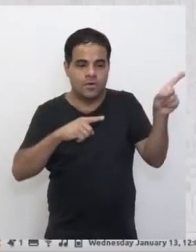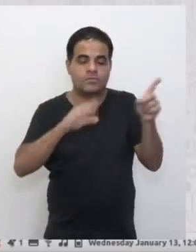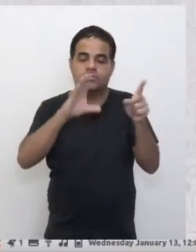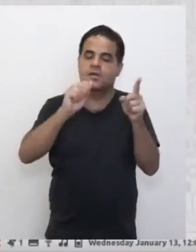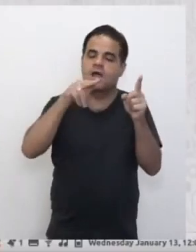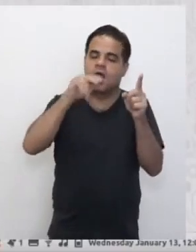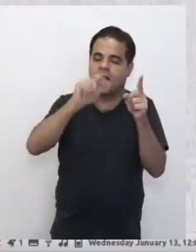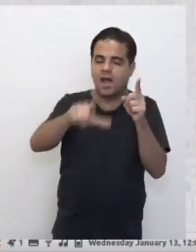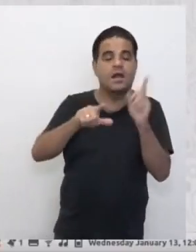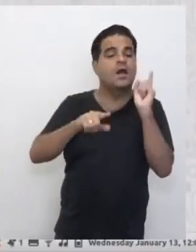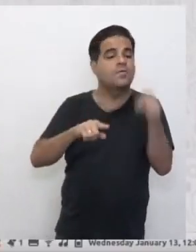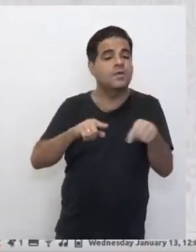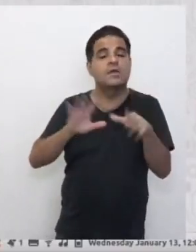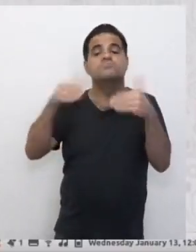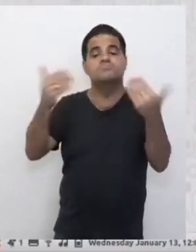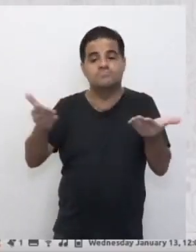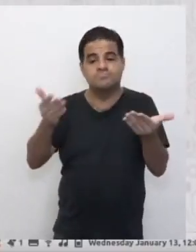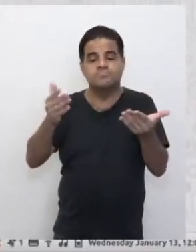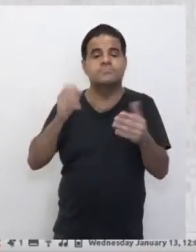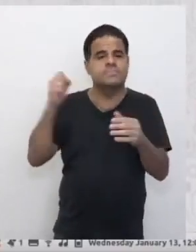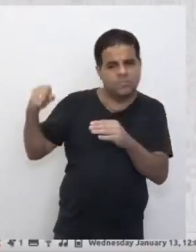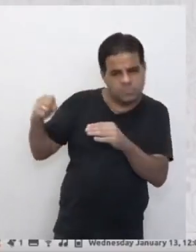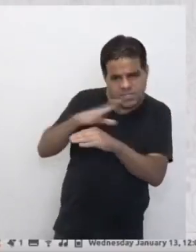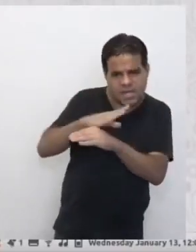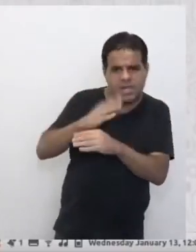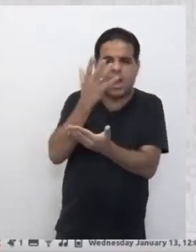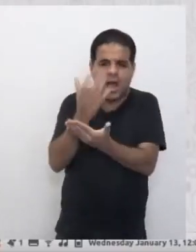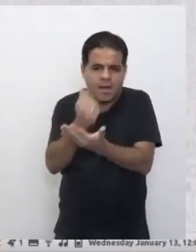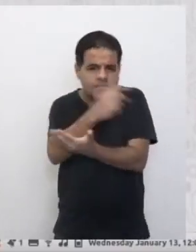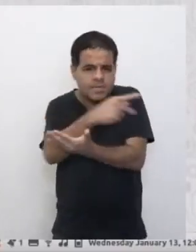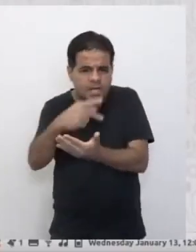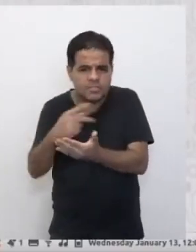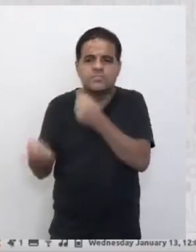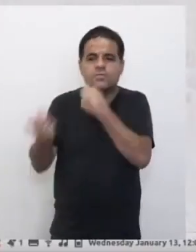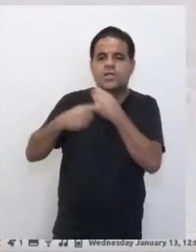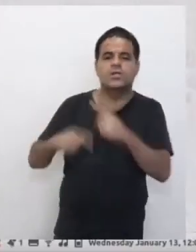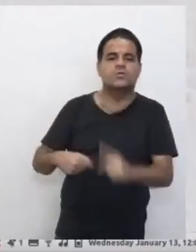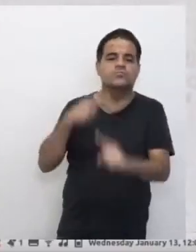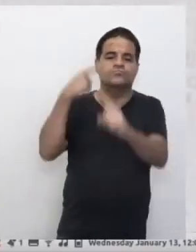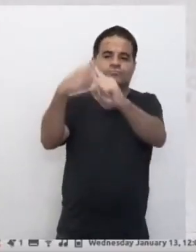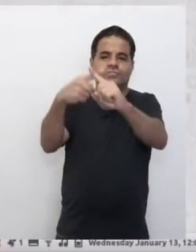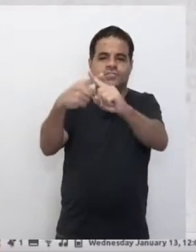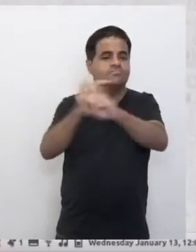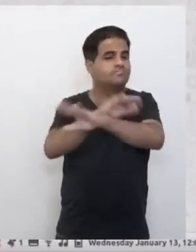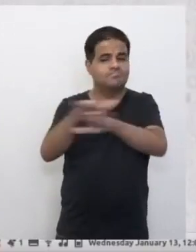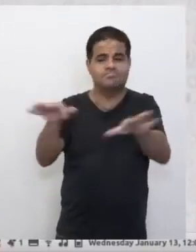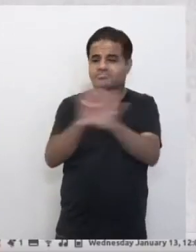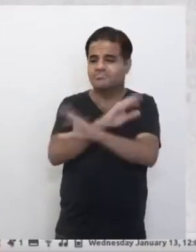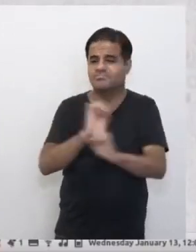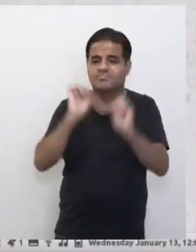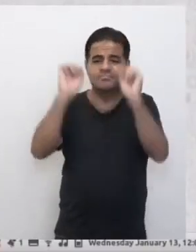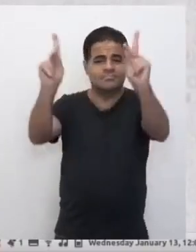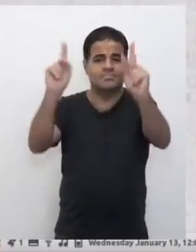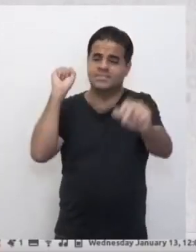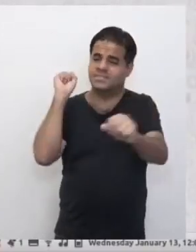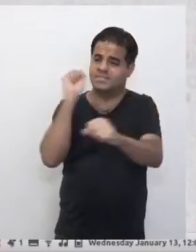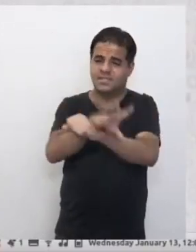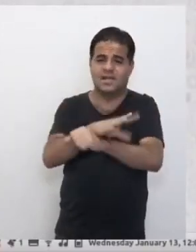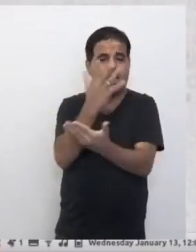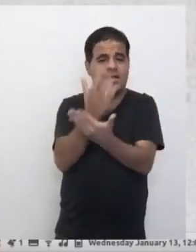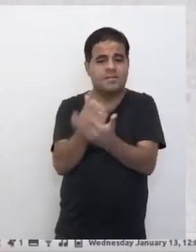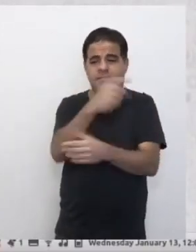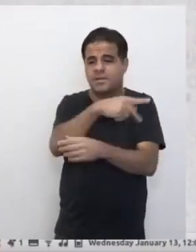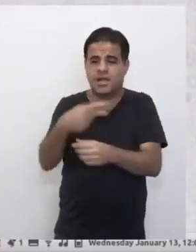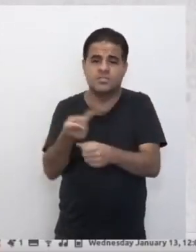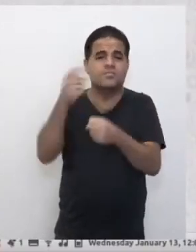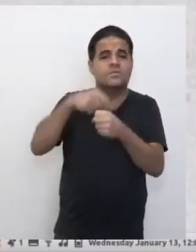canal, e pra eu sair do aplicativo, clico aqui no X. Prontinho, saí do aplicativo, voltou pra tela